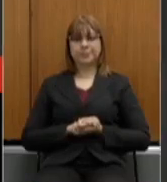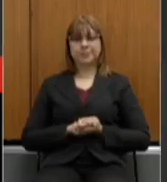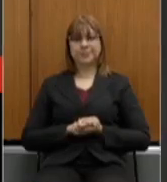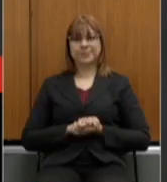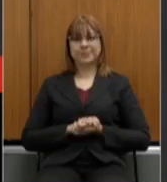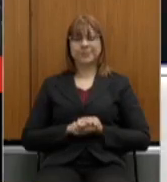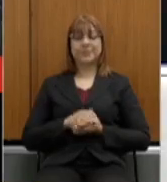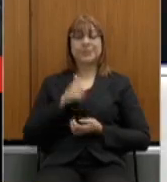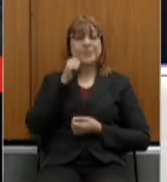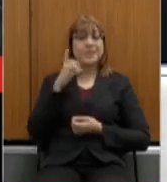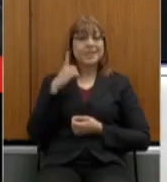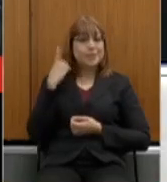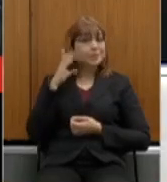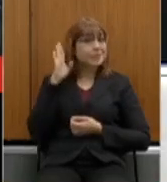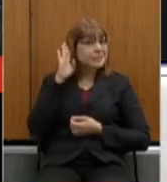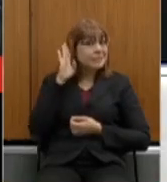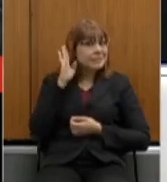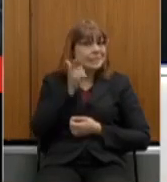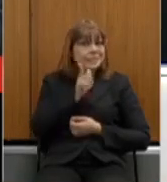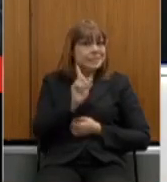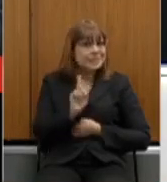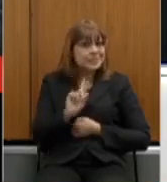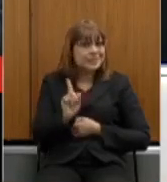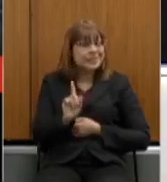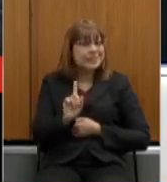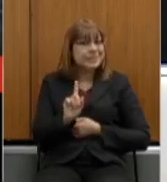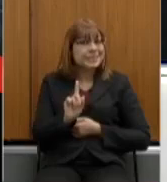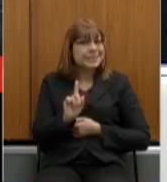deputada também estamos sem o som